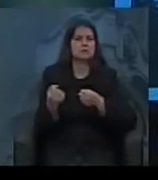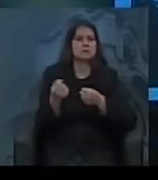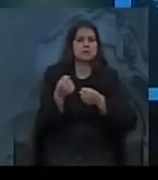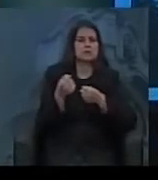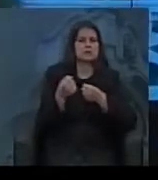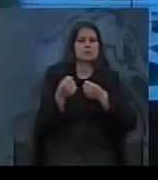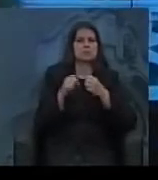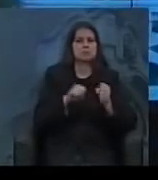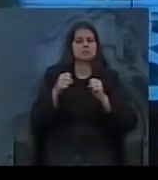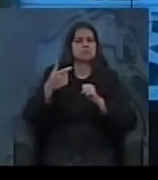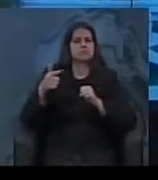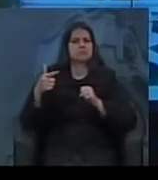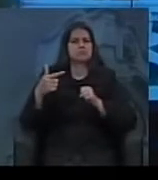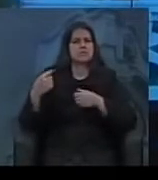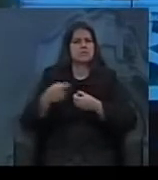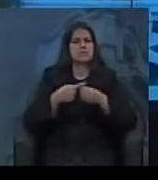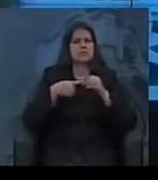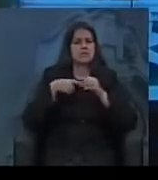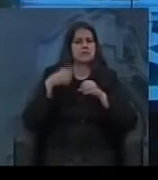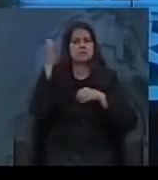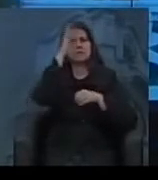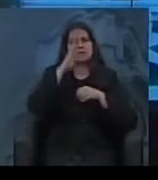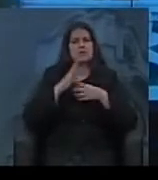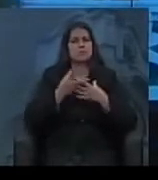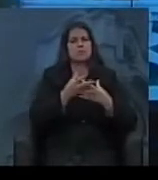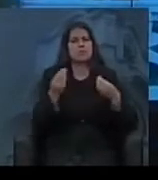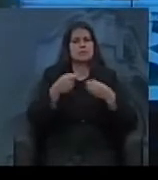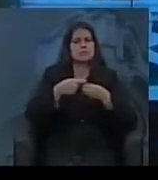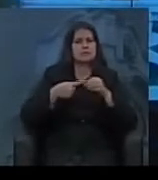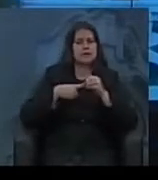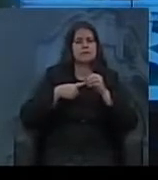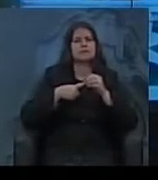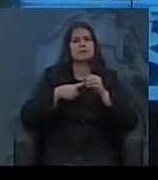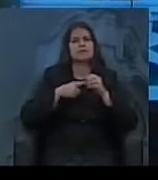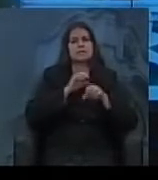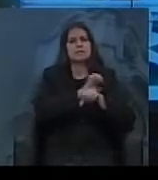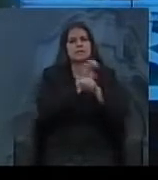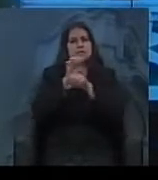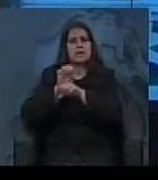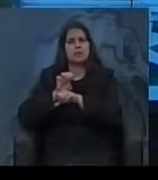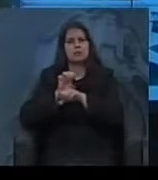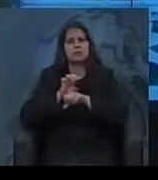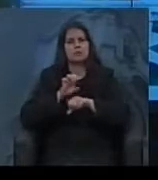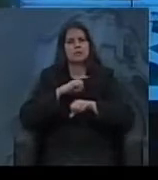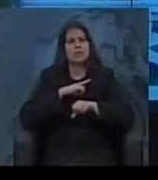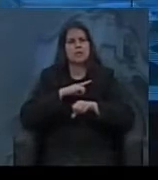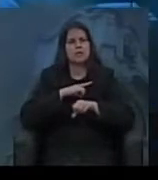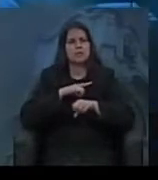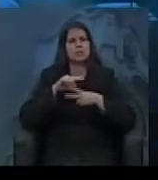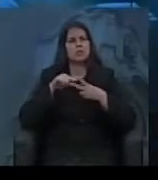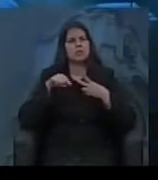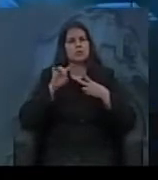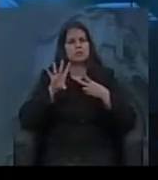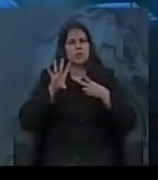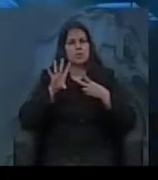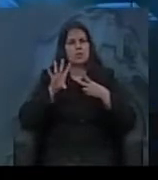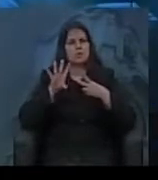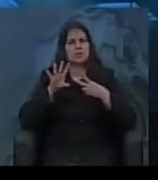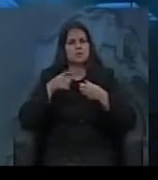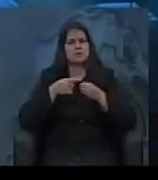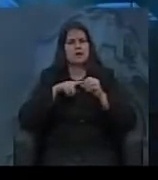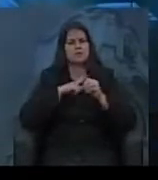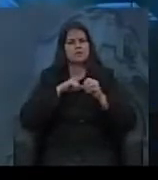Tanto que vai ver os municípios brasileiros, você vai ver que muitos municípios em outros estados têm ruas chamadas Getúlio Vargas, e São Paulo não é tão